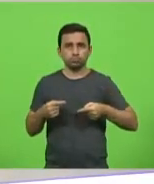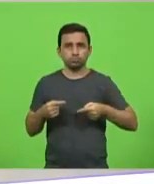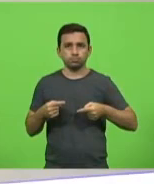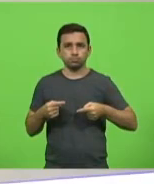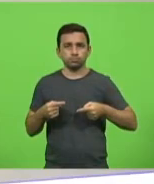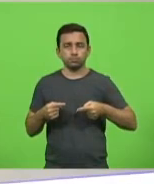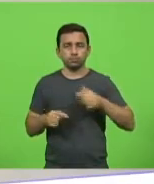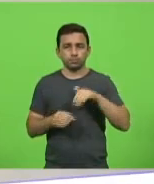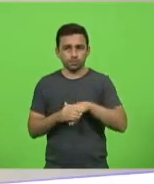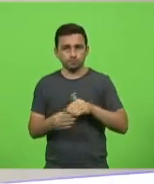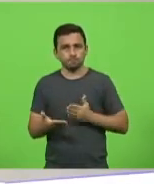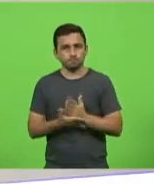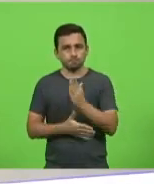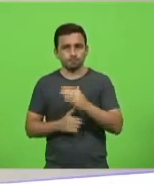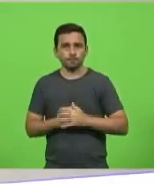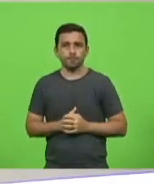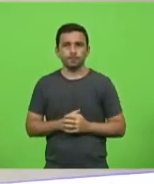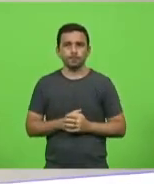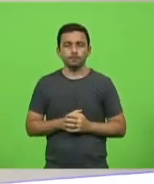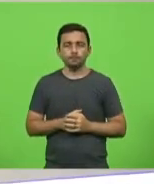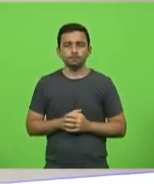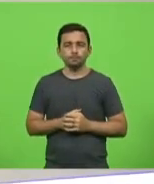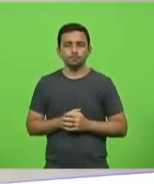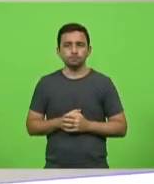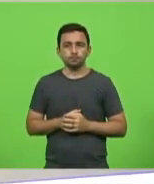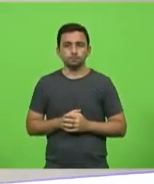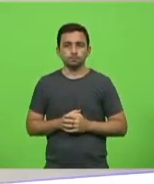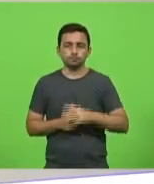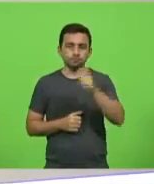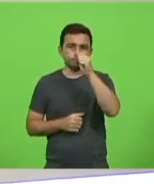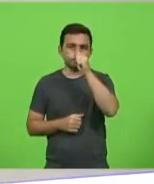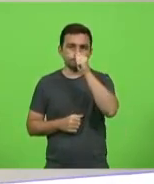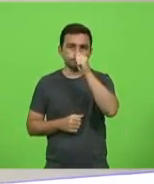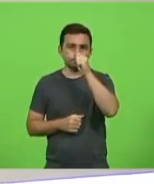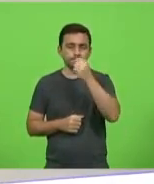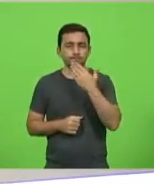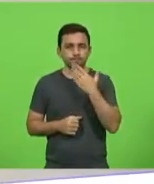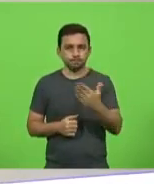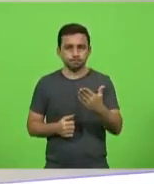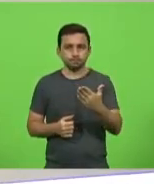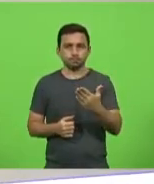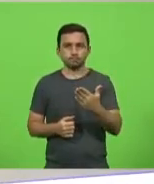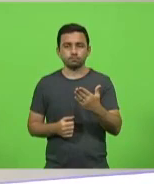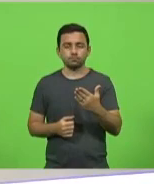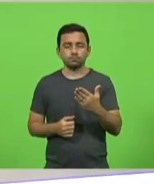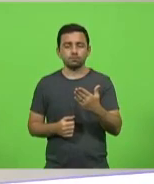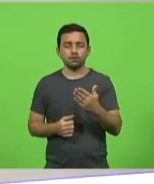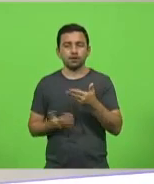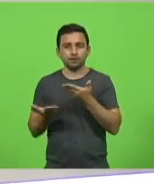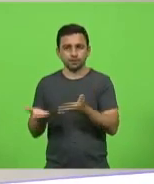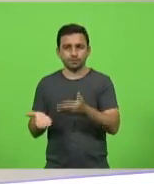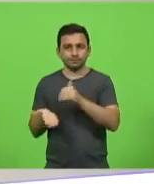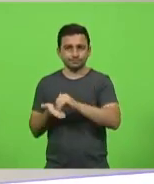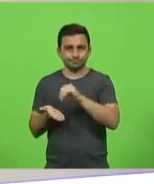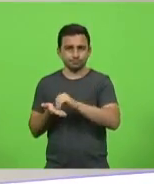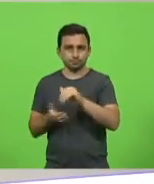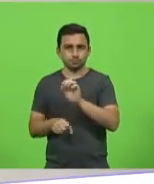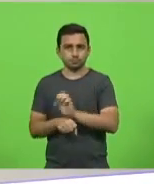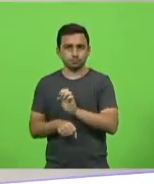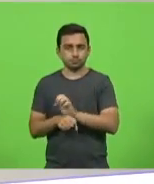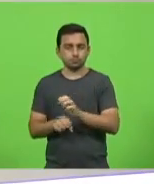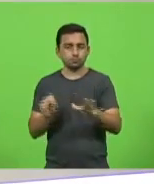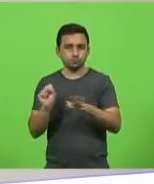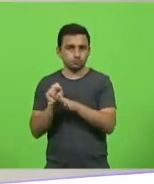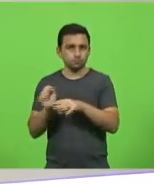em votação, aprovado. Deputado João Amin. Pedido de informação solicitando ao secretário do Estado de Segurança